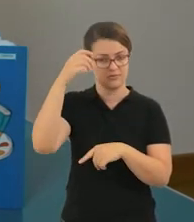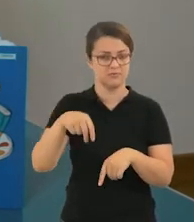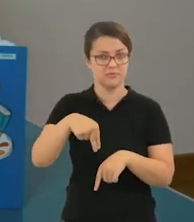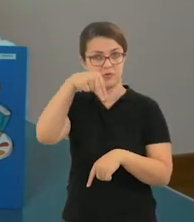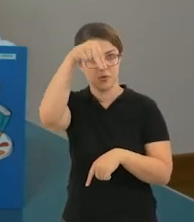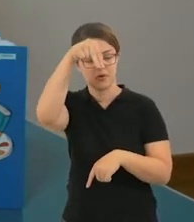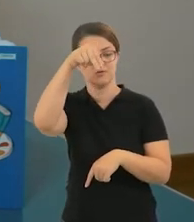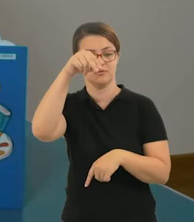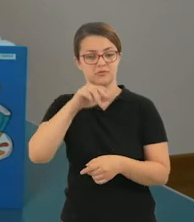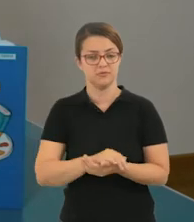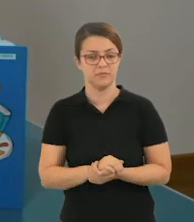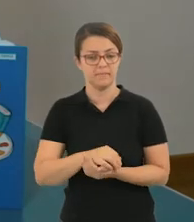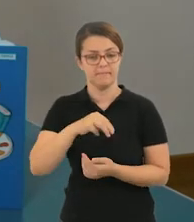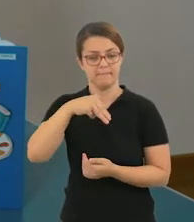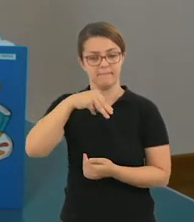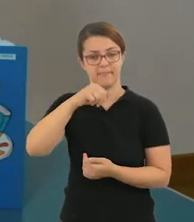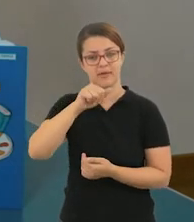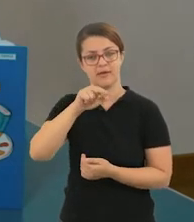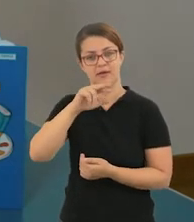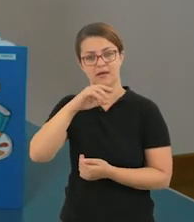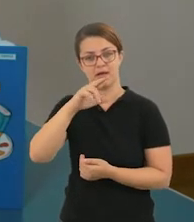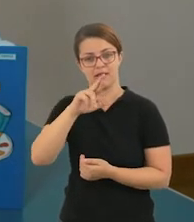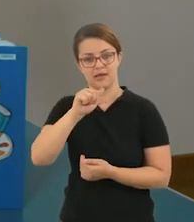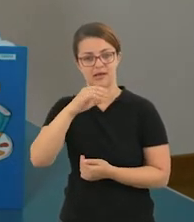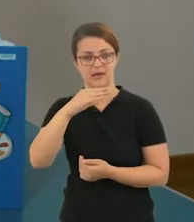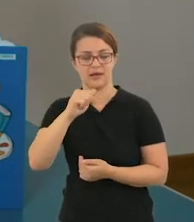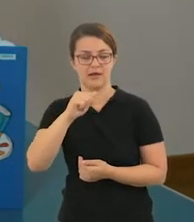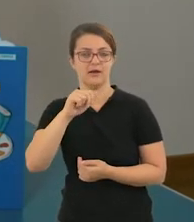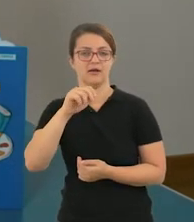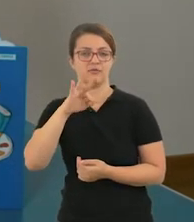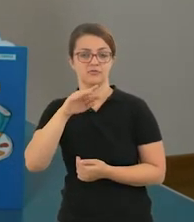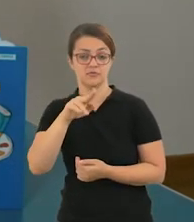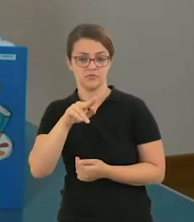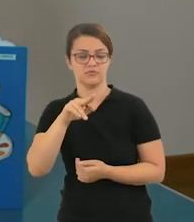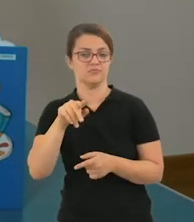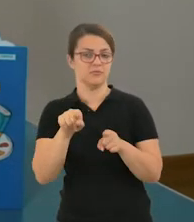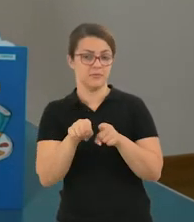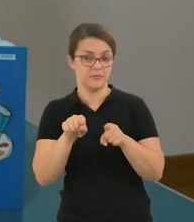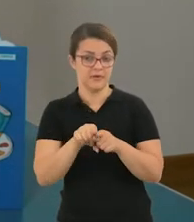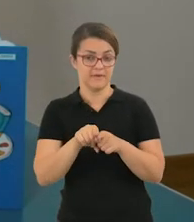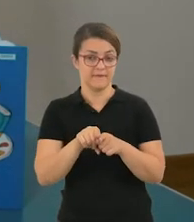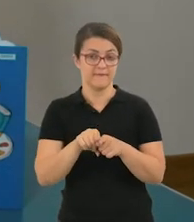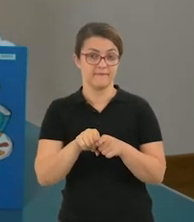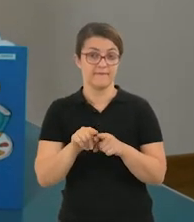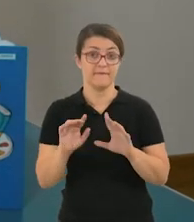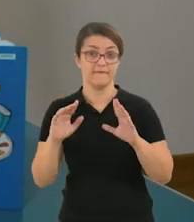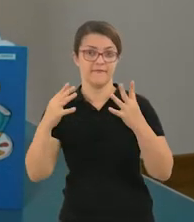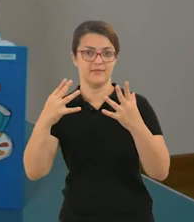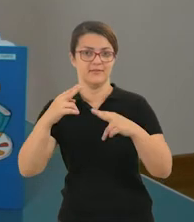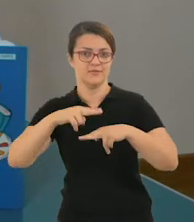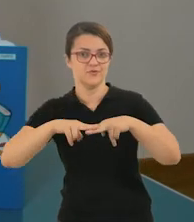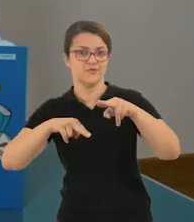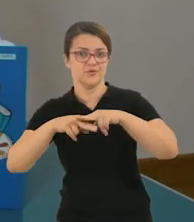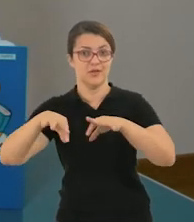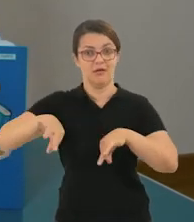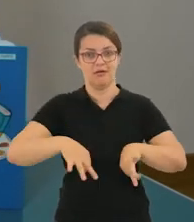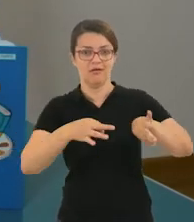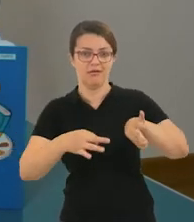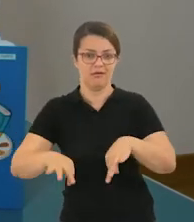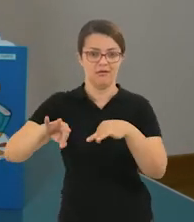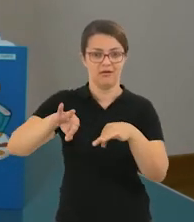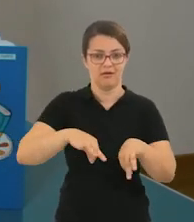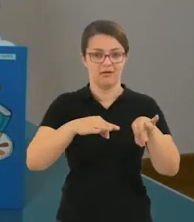norte, nordeste, o maracatu, certo? E a quadrilha festa junina, que será o nosso principal tema